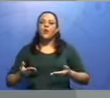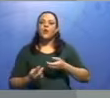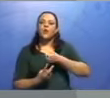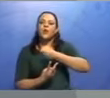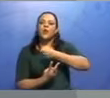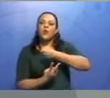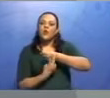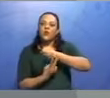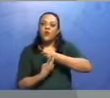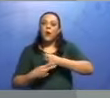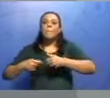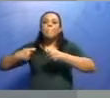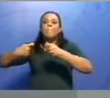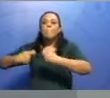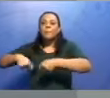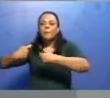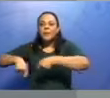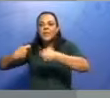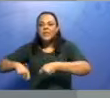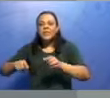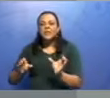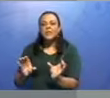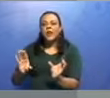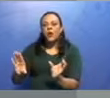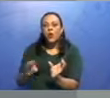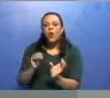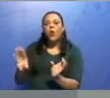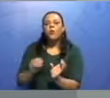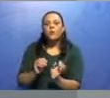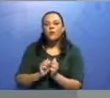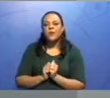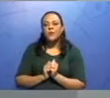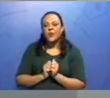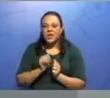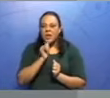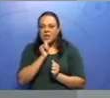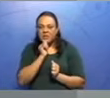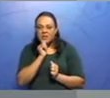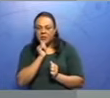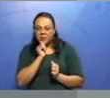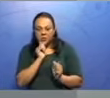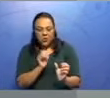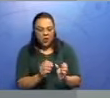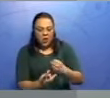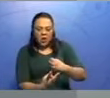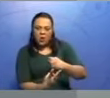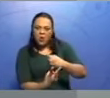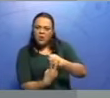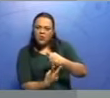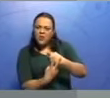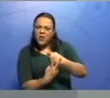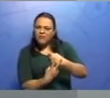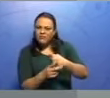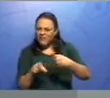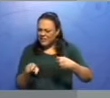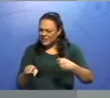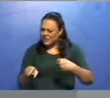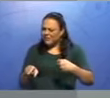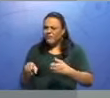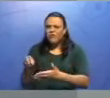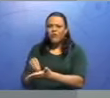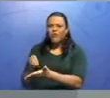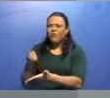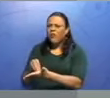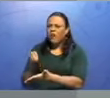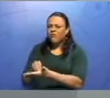Vocês vão ver que o transitivo, se eu parar a minha frase na frente do verbo, vai ficar faltando alguma coisa. Ela